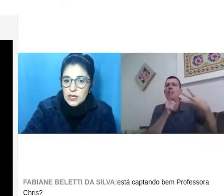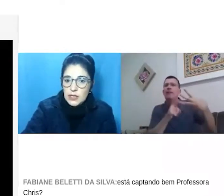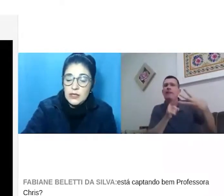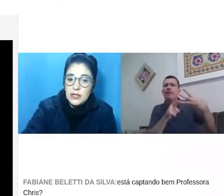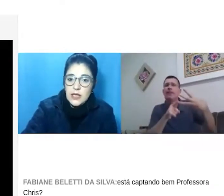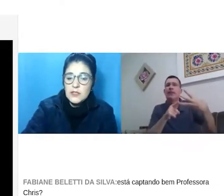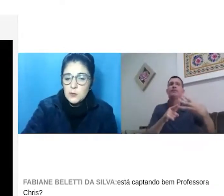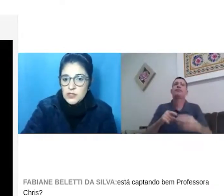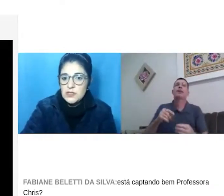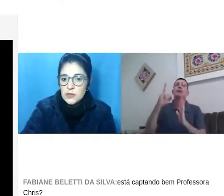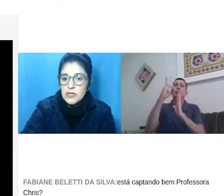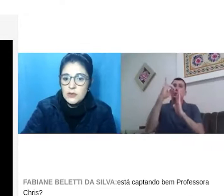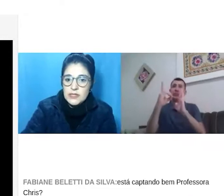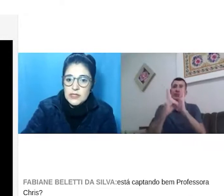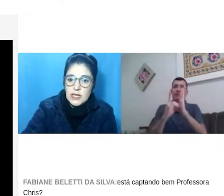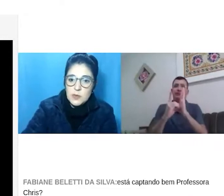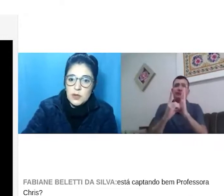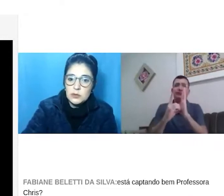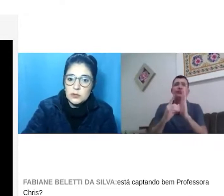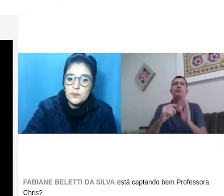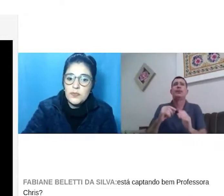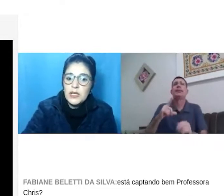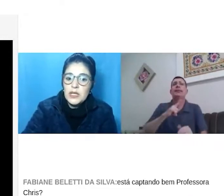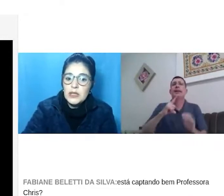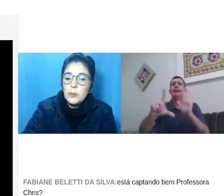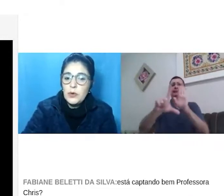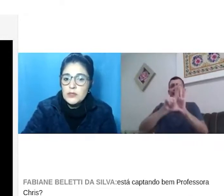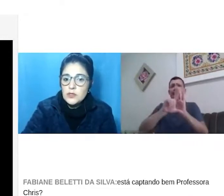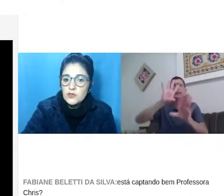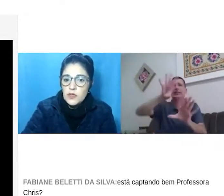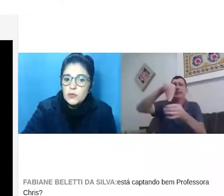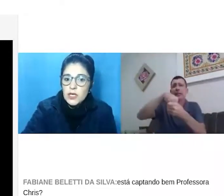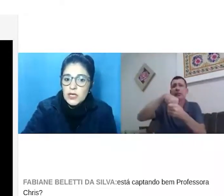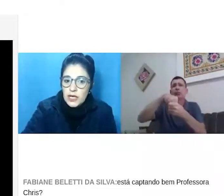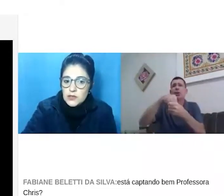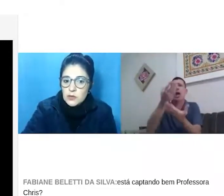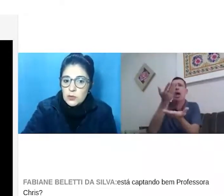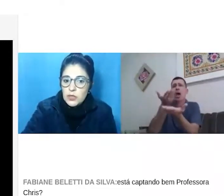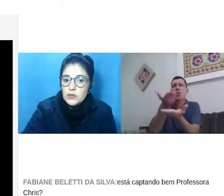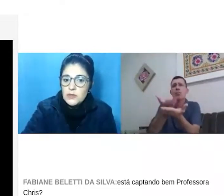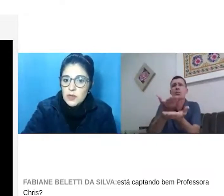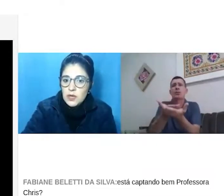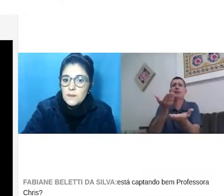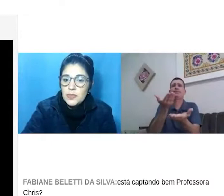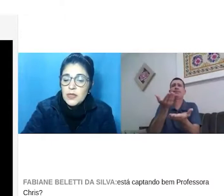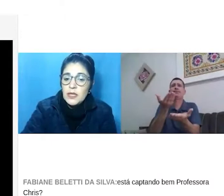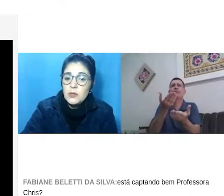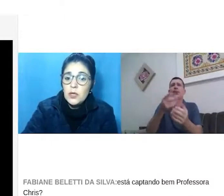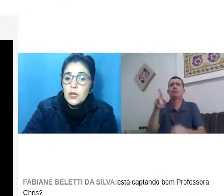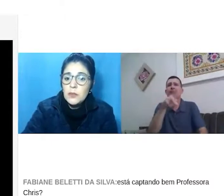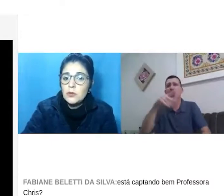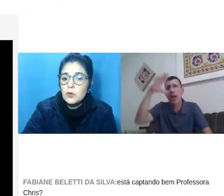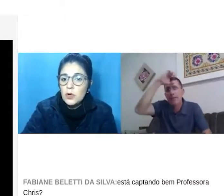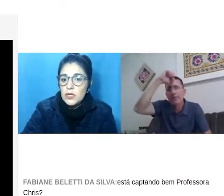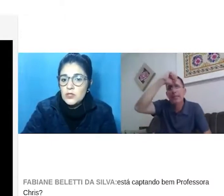ensinar e ter à disposição essa língua de sinais para o aluno. Depois, nós tivemos o decreto 5626, que então